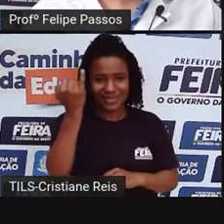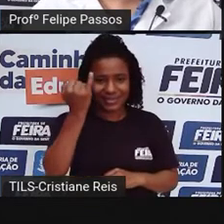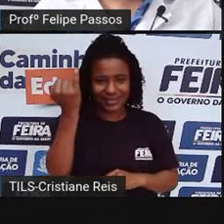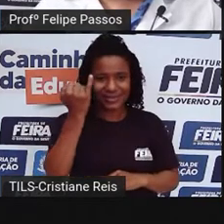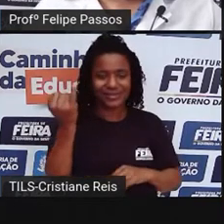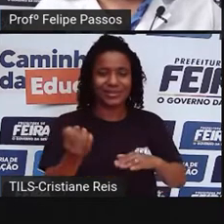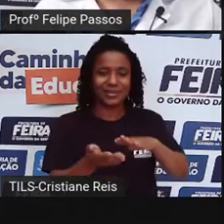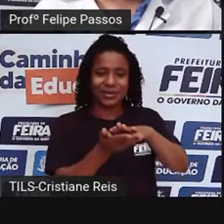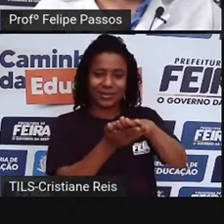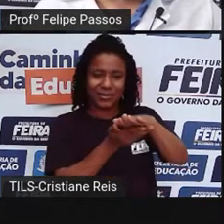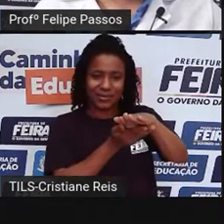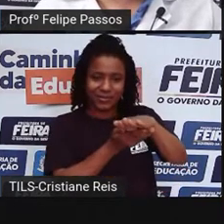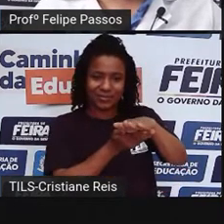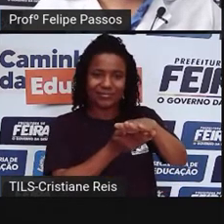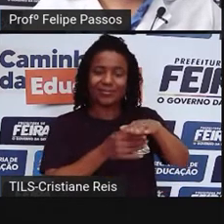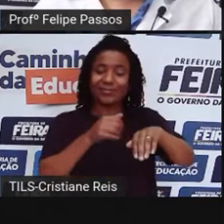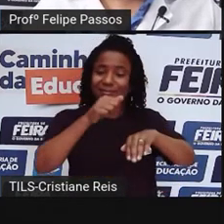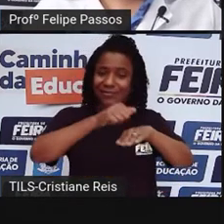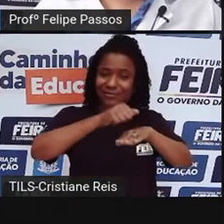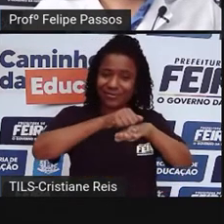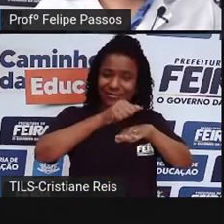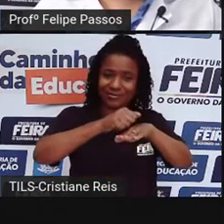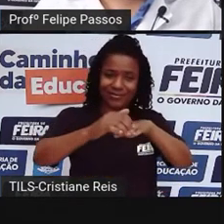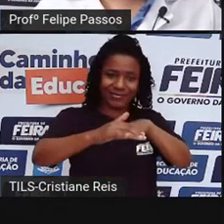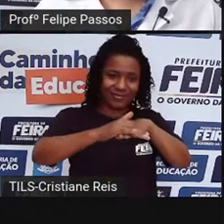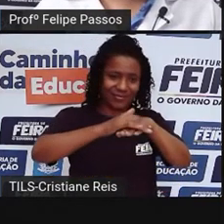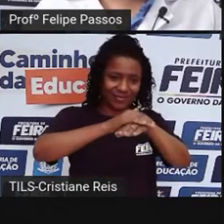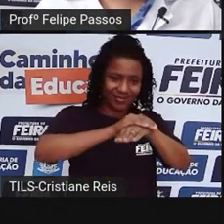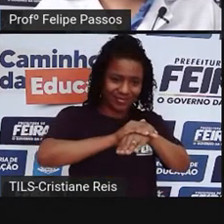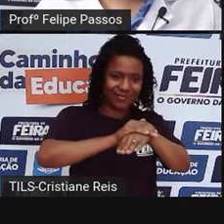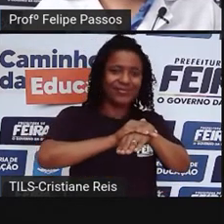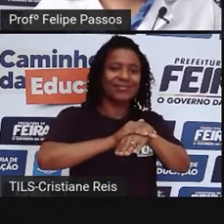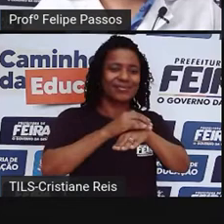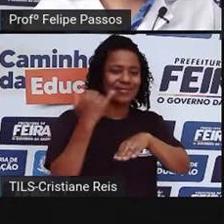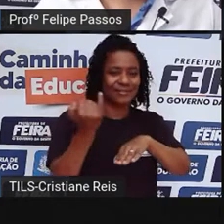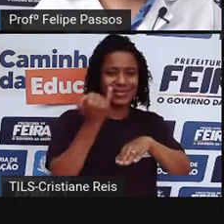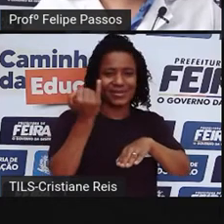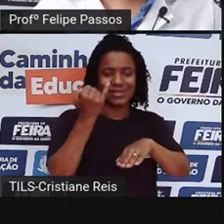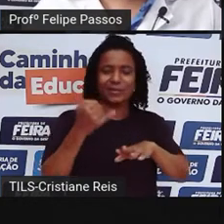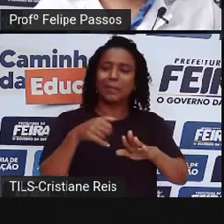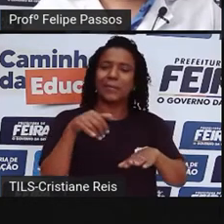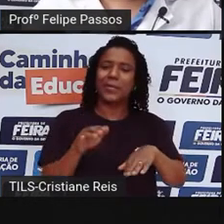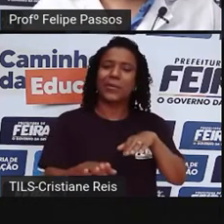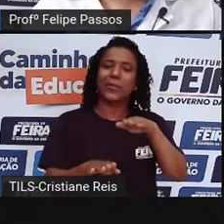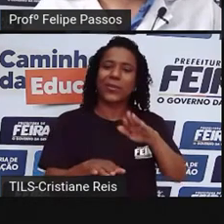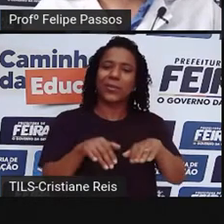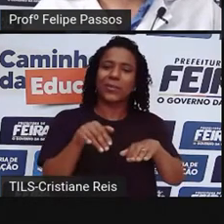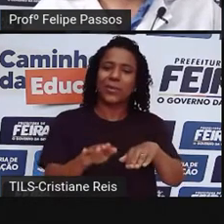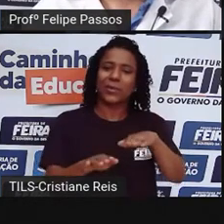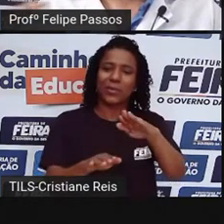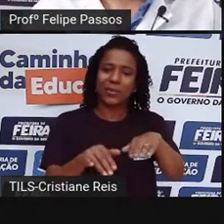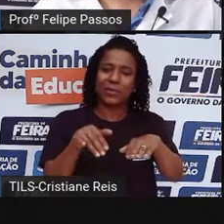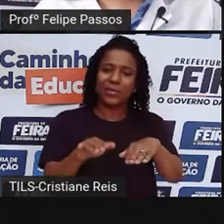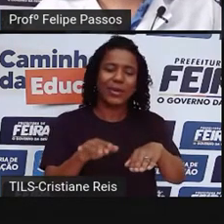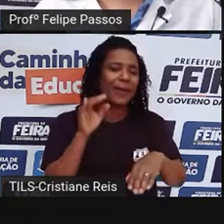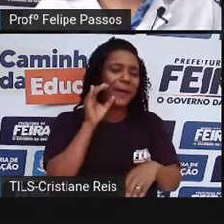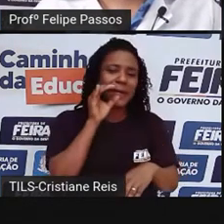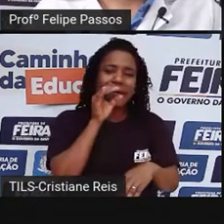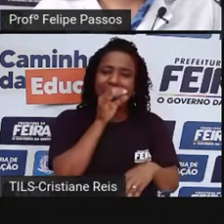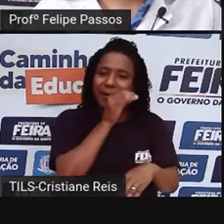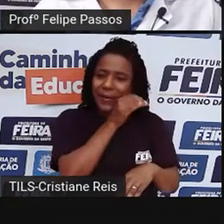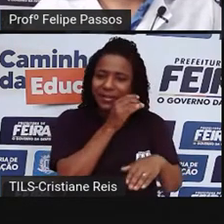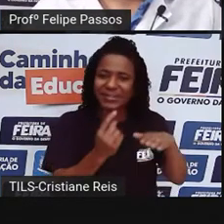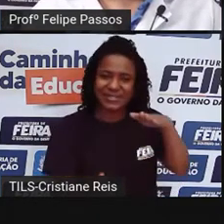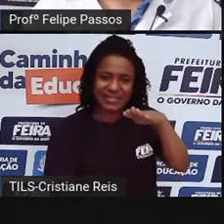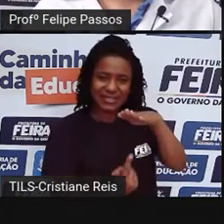você pode caminhar bastante sem machucar o pé, né? Naquele chão, naquele chão quente, pisar no espinho